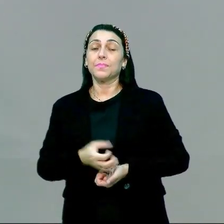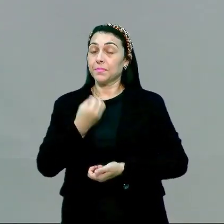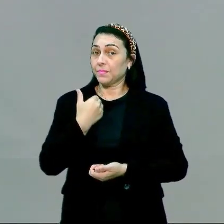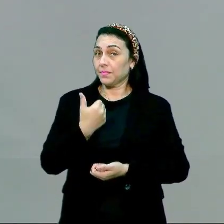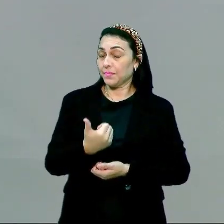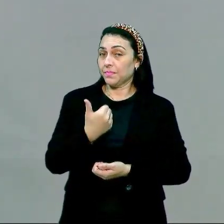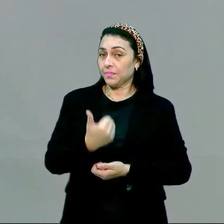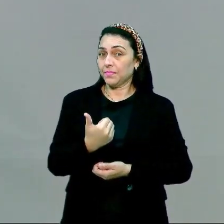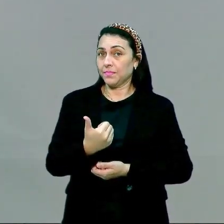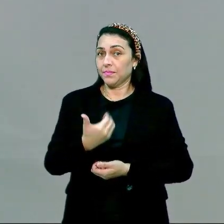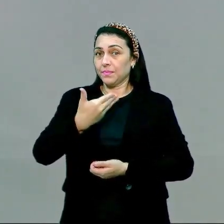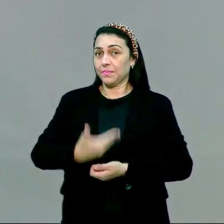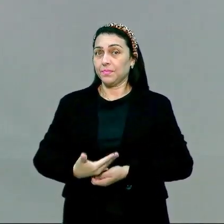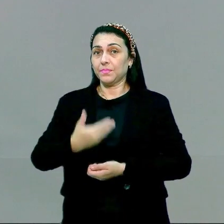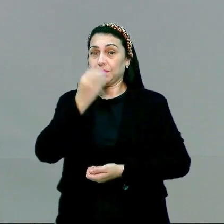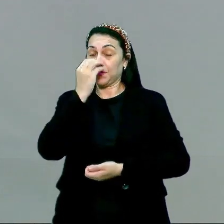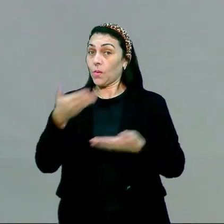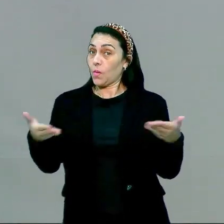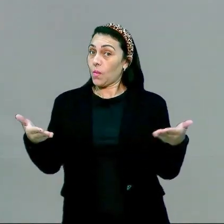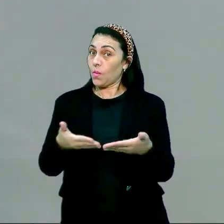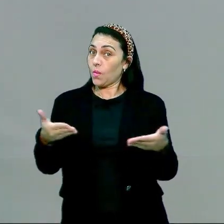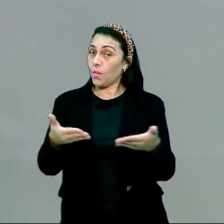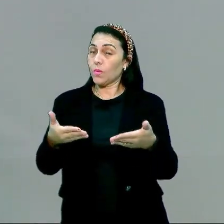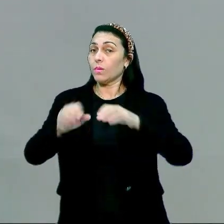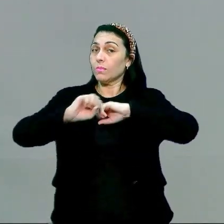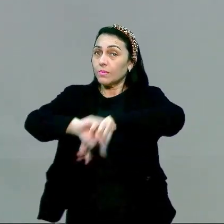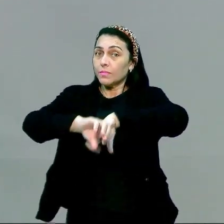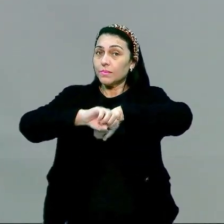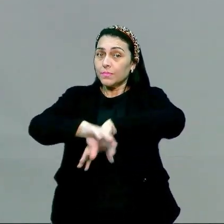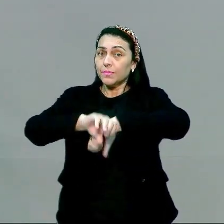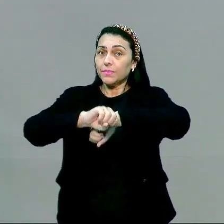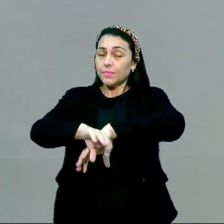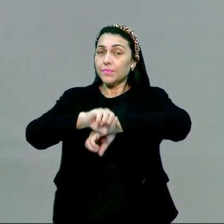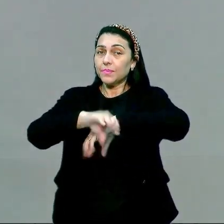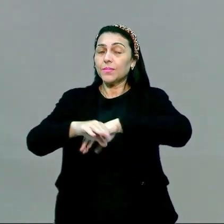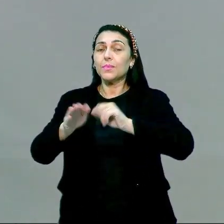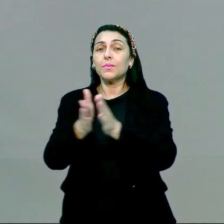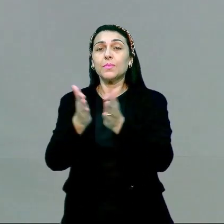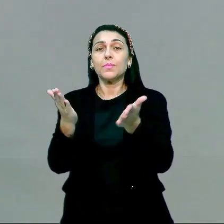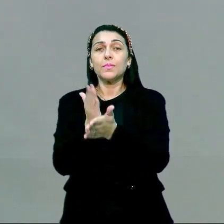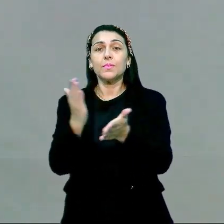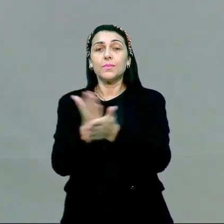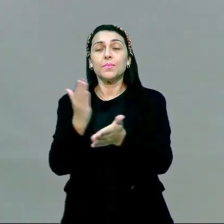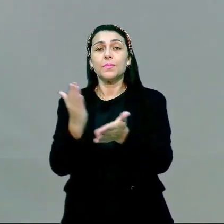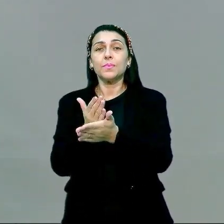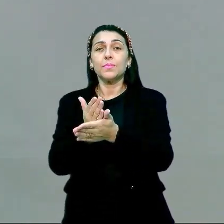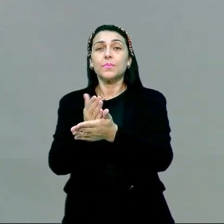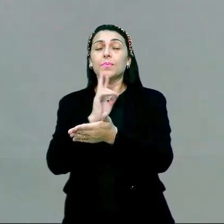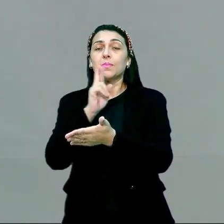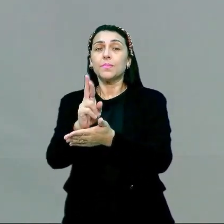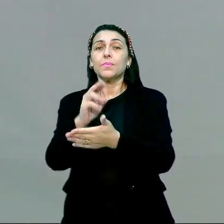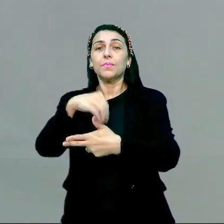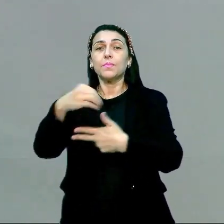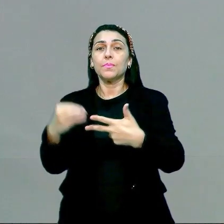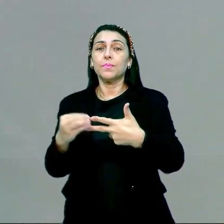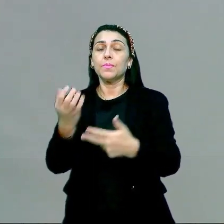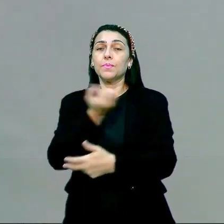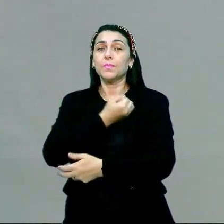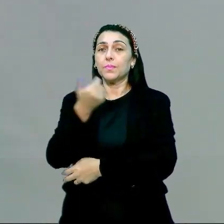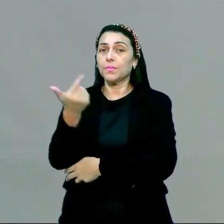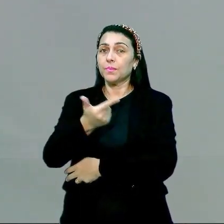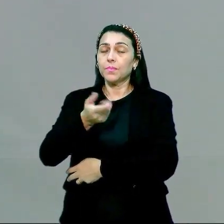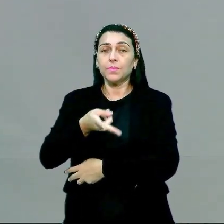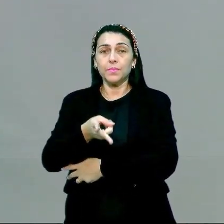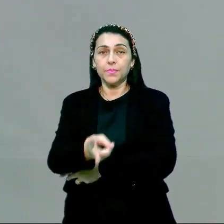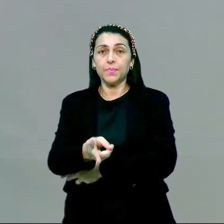Transcrição Legendas Pedro Negri Olá, bem? Sou o professor Daniel. Hoje nós vamos trabalhar com o livro Resolver Nen 2. E vamos